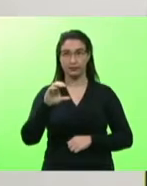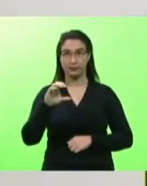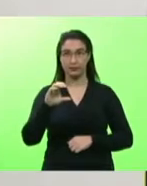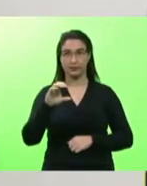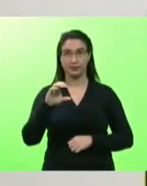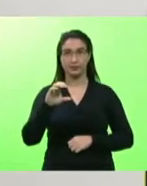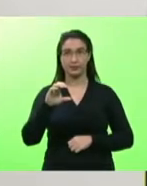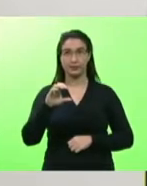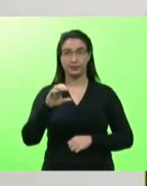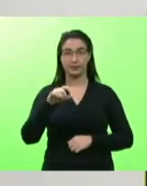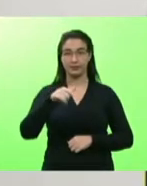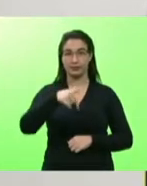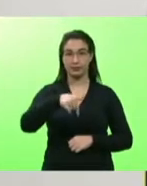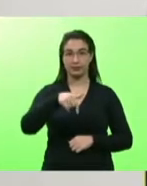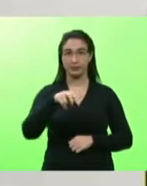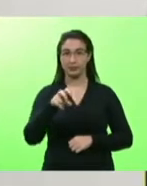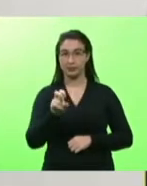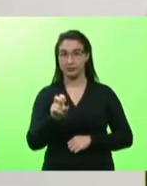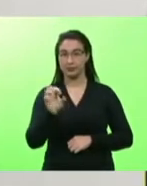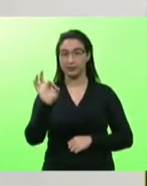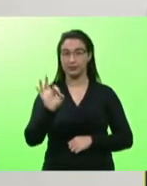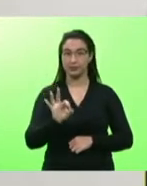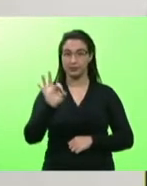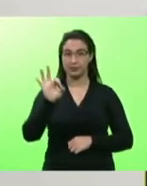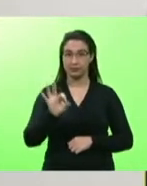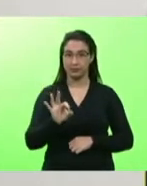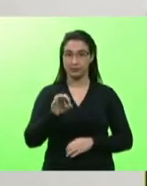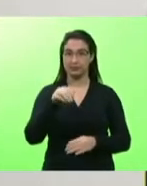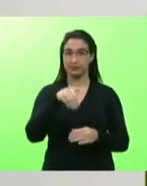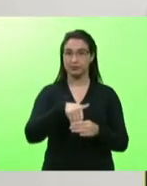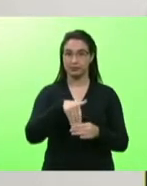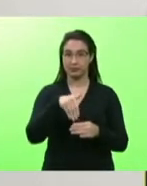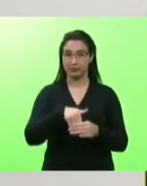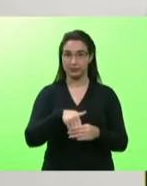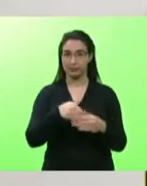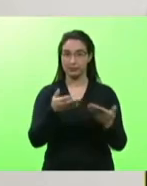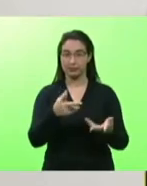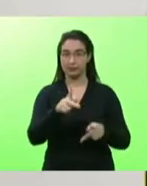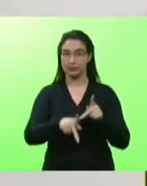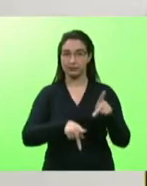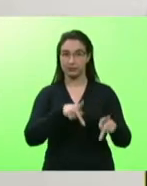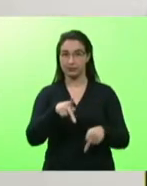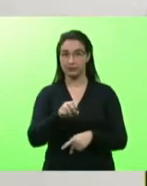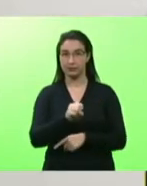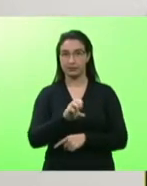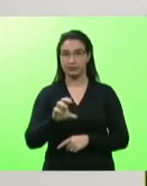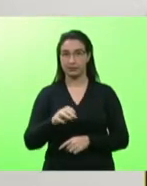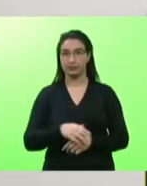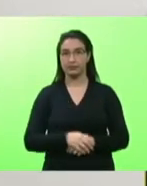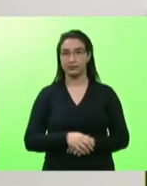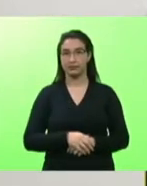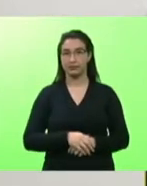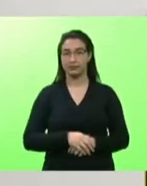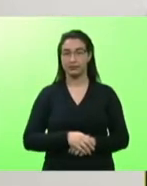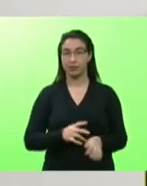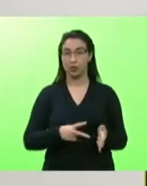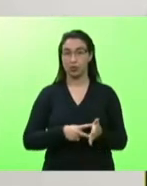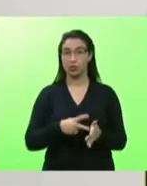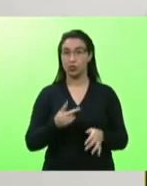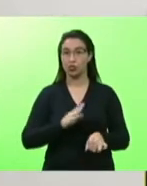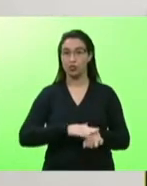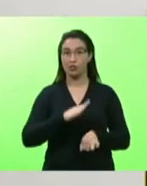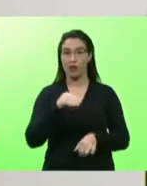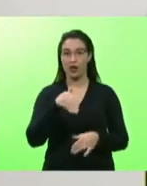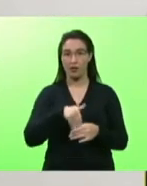75% dos votos dos catarinenses. Foi o segundo estado mais votado do Brasil.